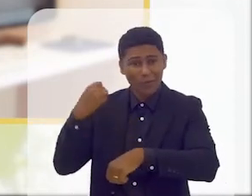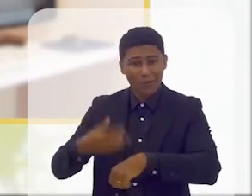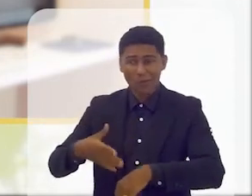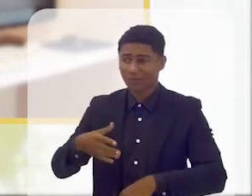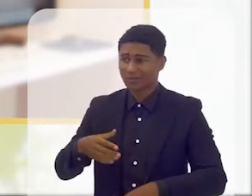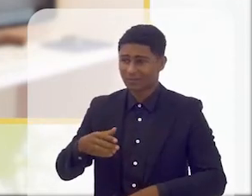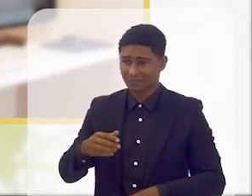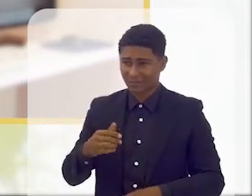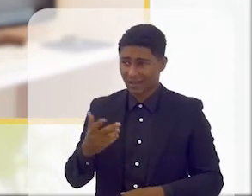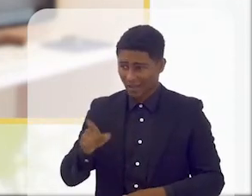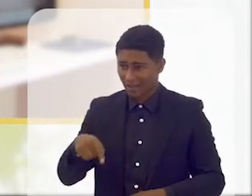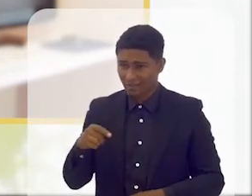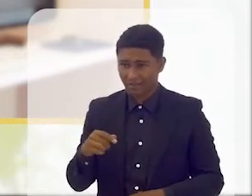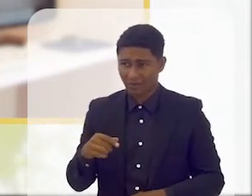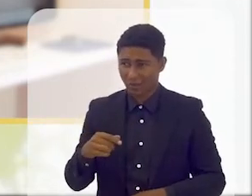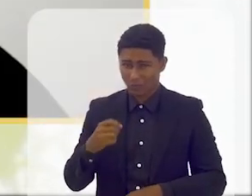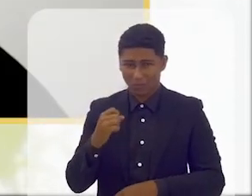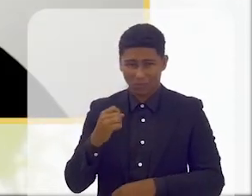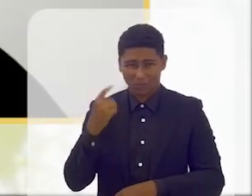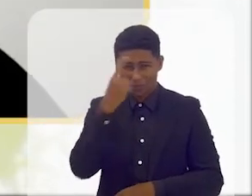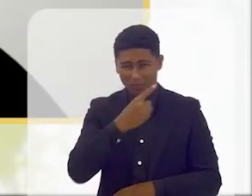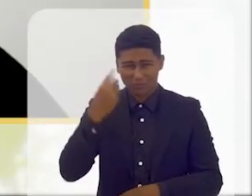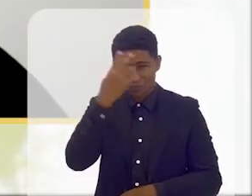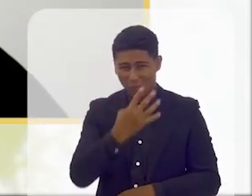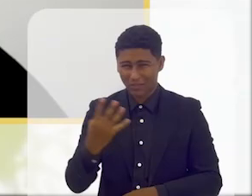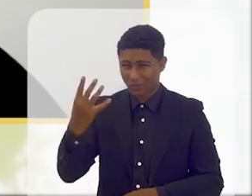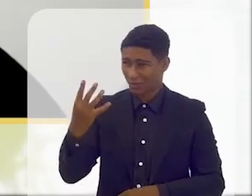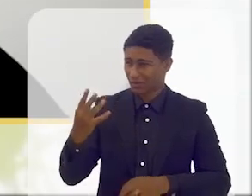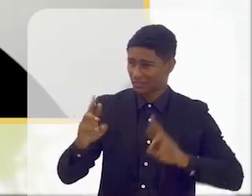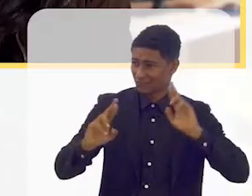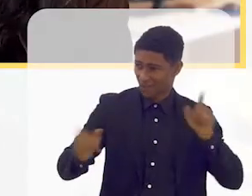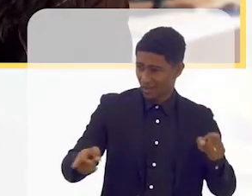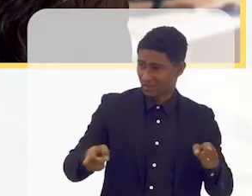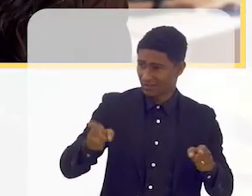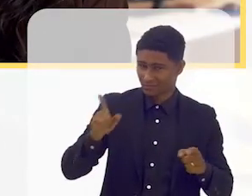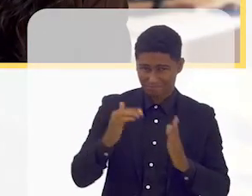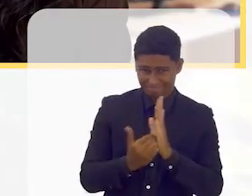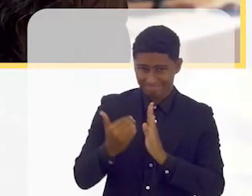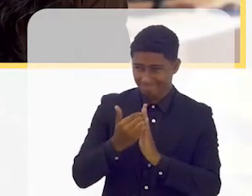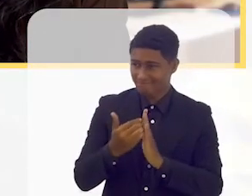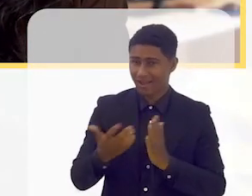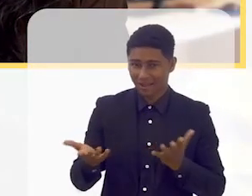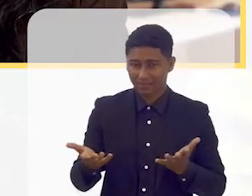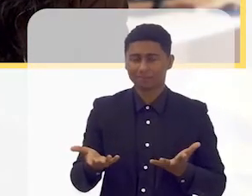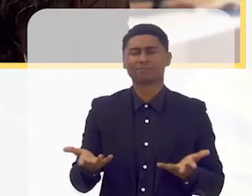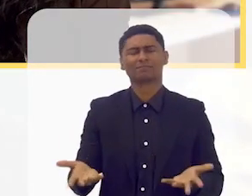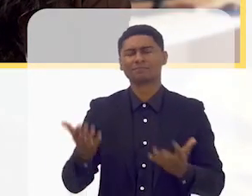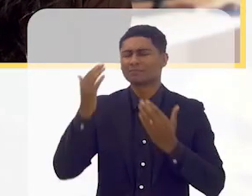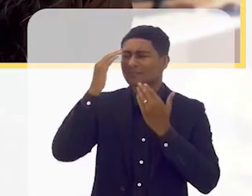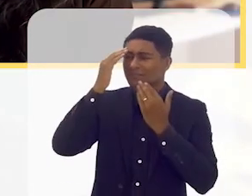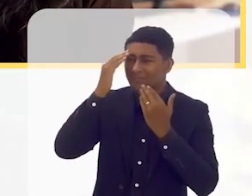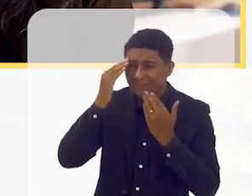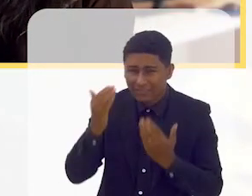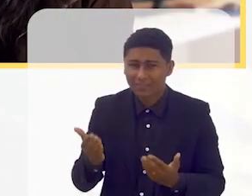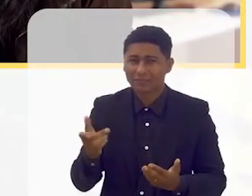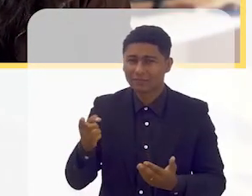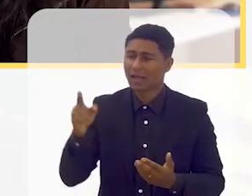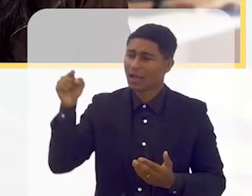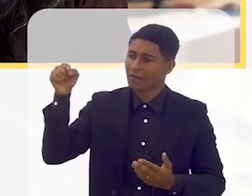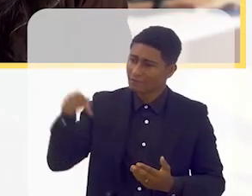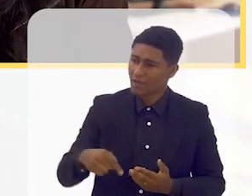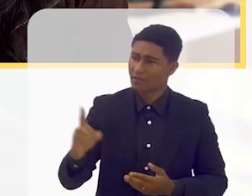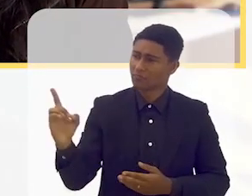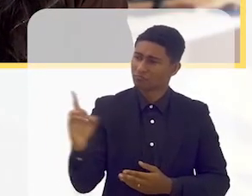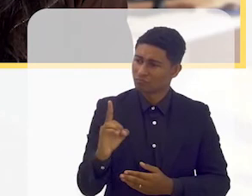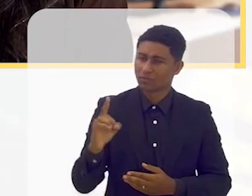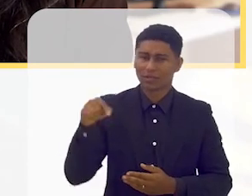quatro ou cinco horas quatro horas de diferença? quatro horas são quatro horas de diferença horas de diferença então agradeço muitíssimo a